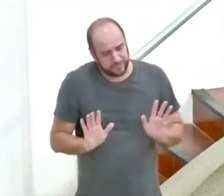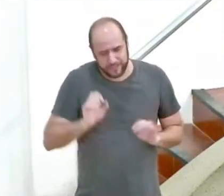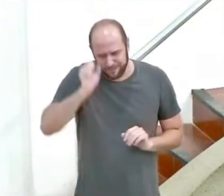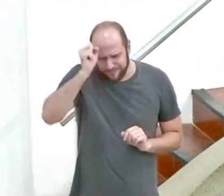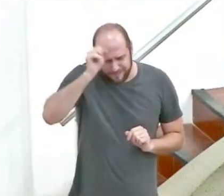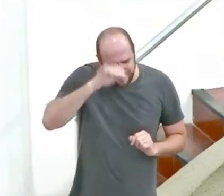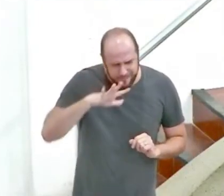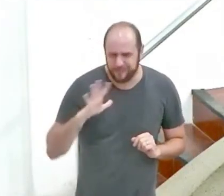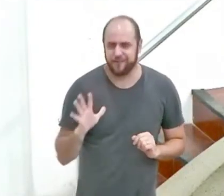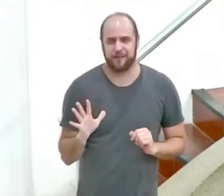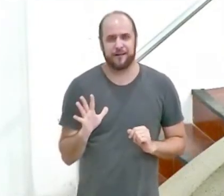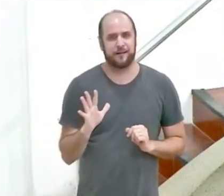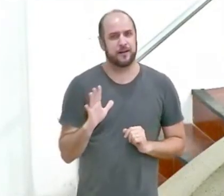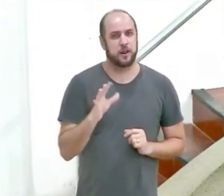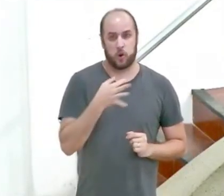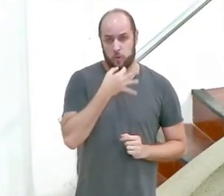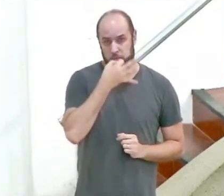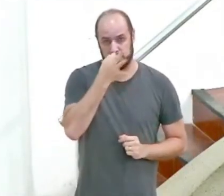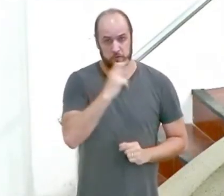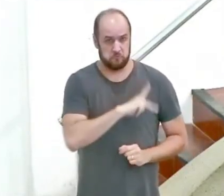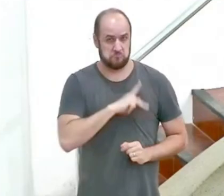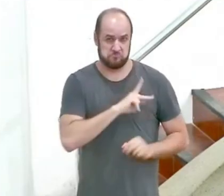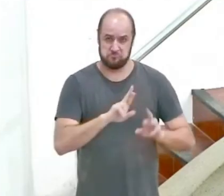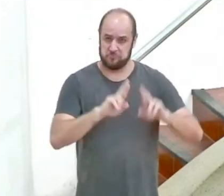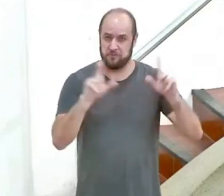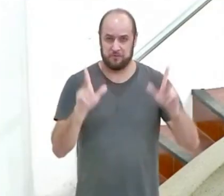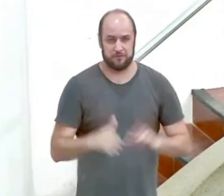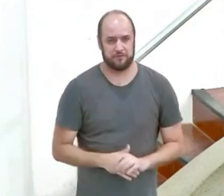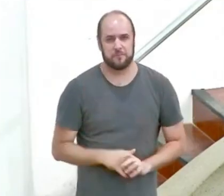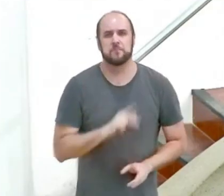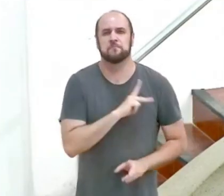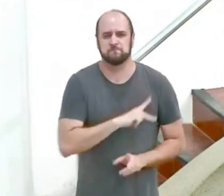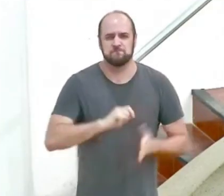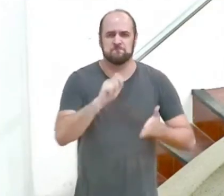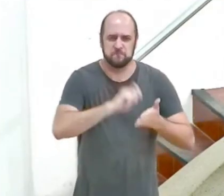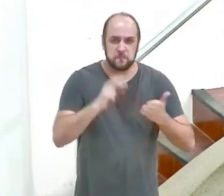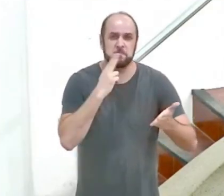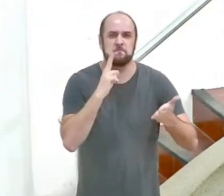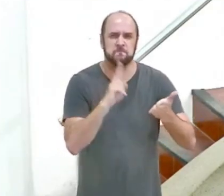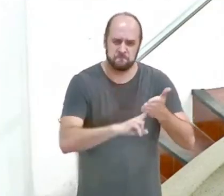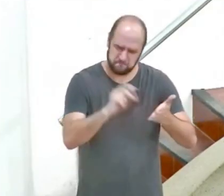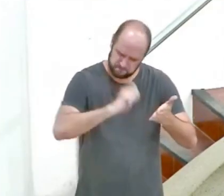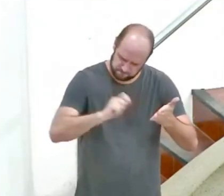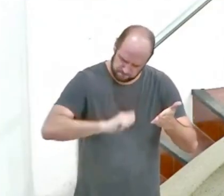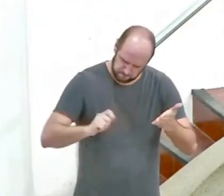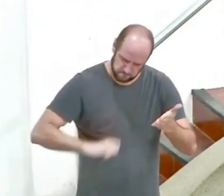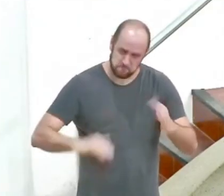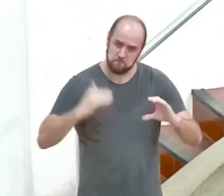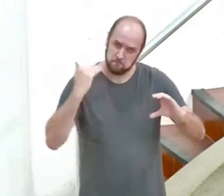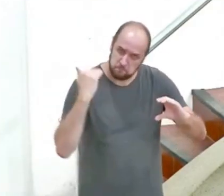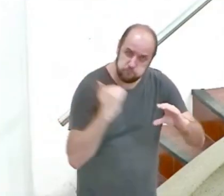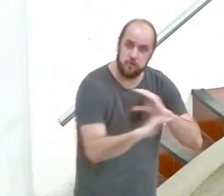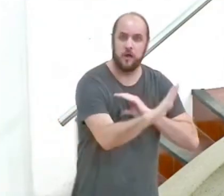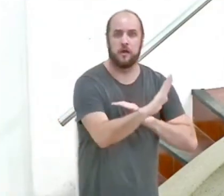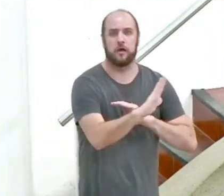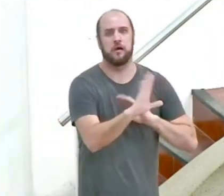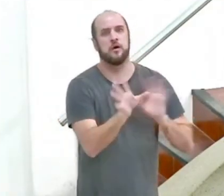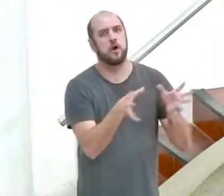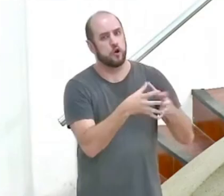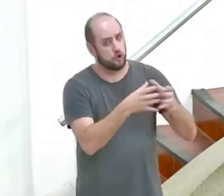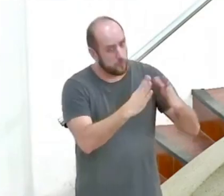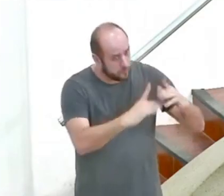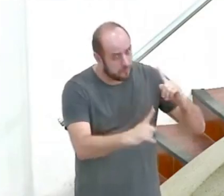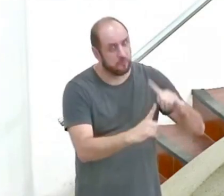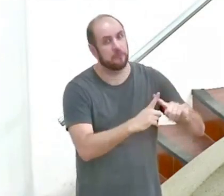claramente esta não é a opinião do apóstolo Paulo. O apóstolo Paulo escreveu uma carta aos testalonicenses, a qual deveria